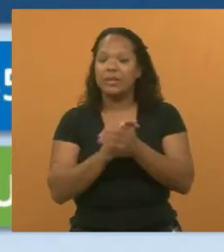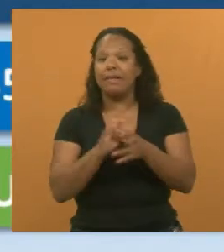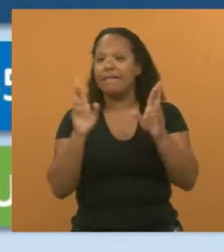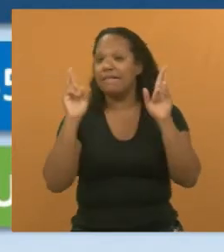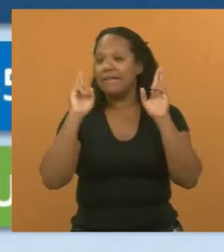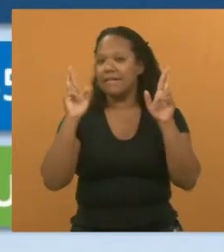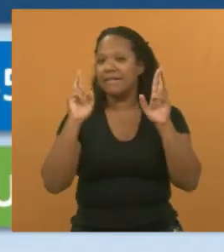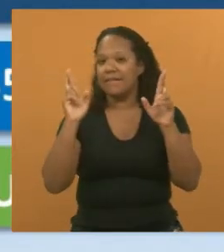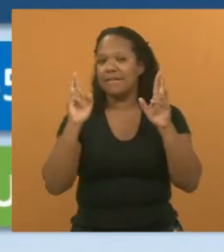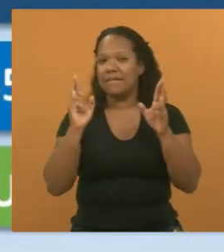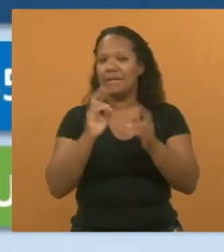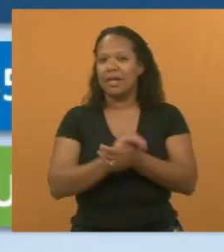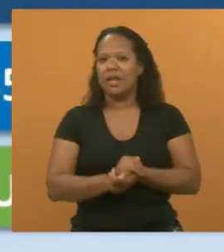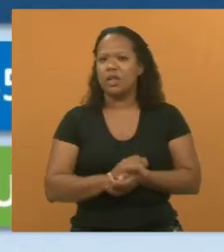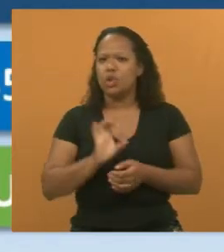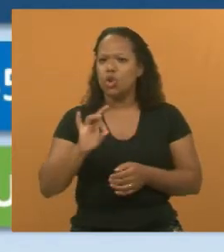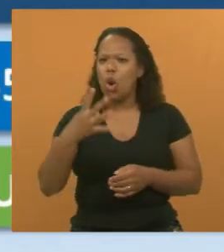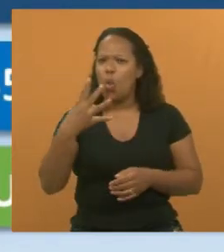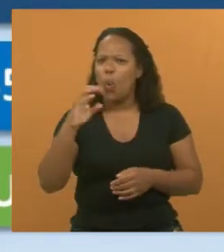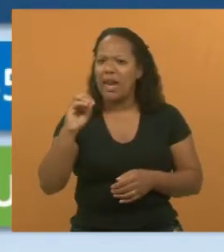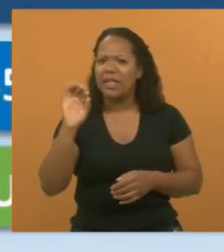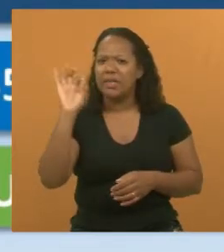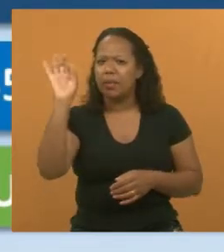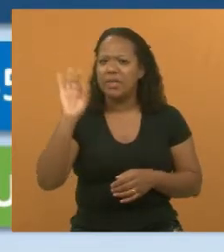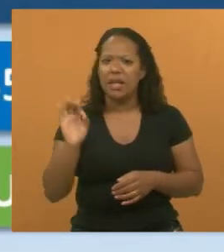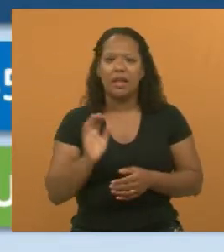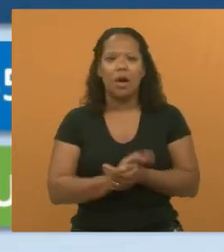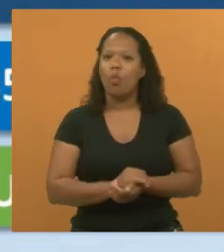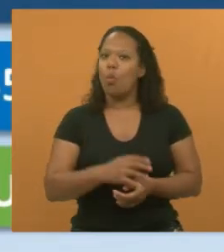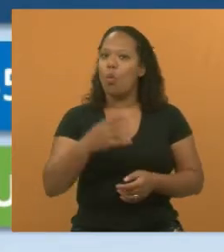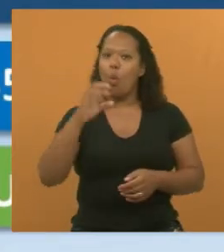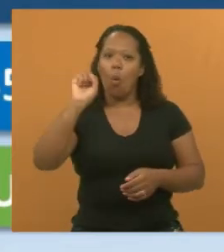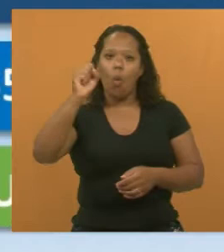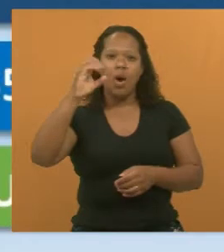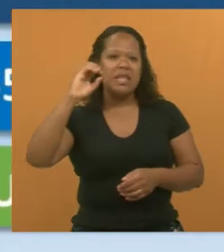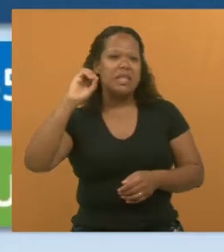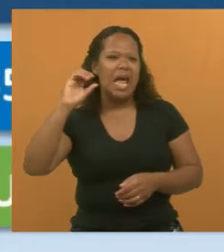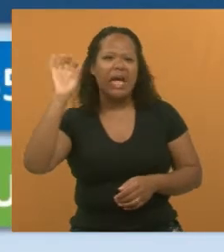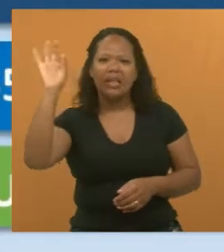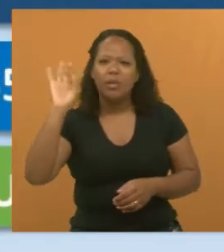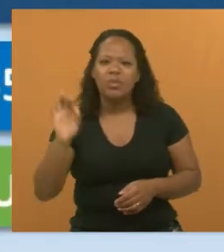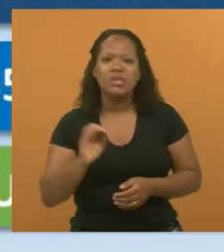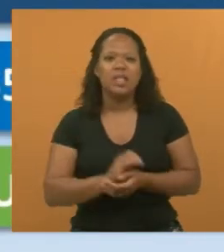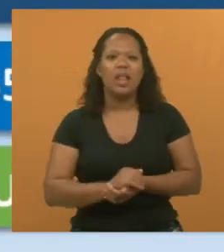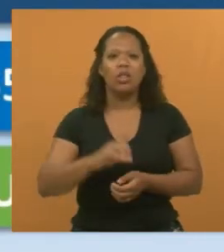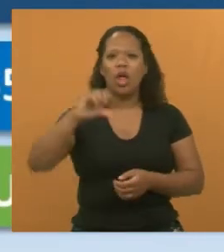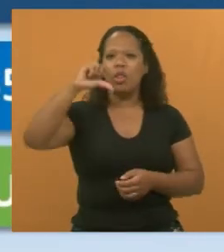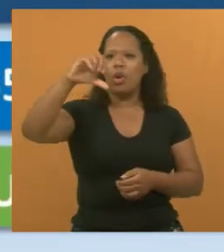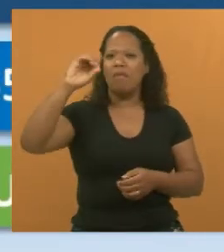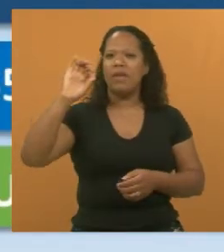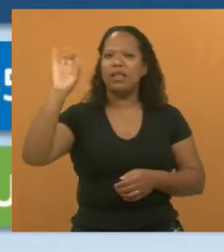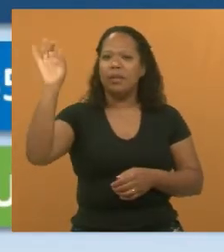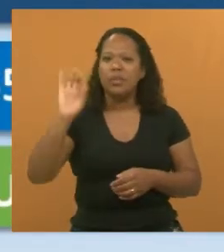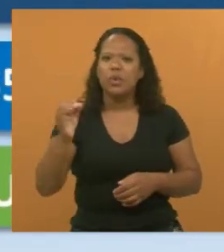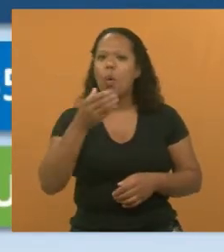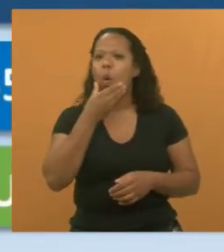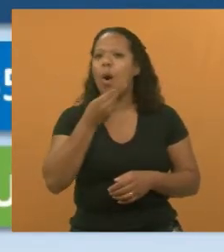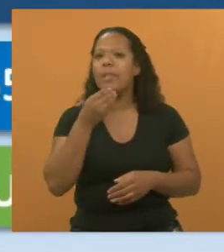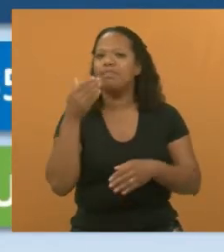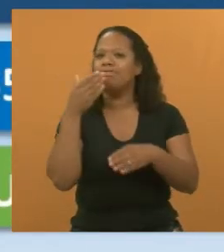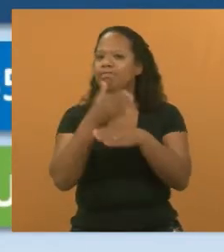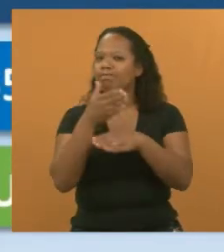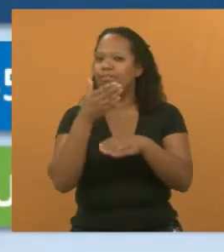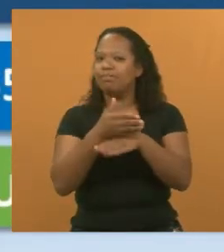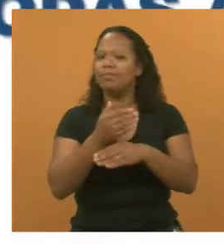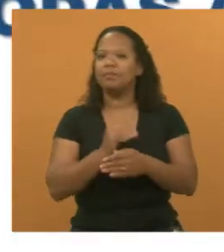disso? Não é só 40%, 80%, 90% dos homens sendo atendidos nesse município. Próximo,